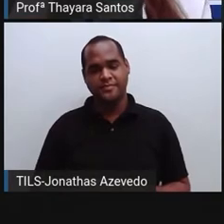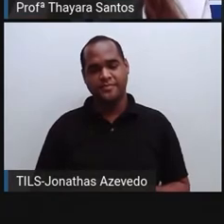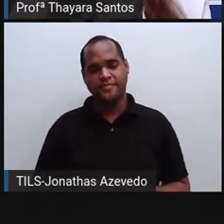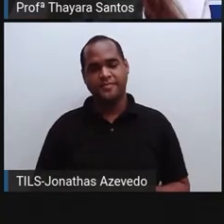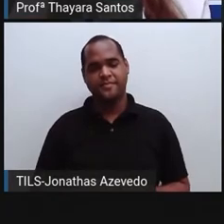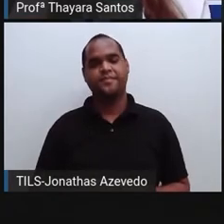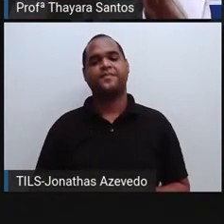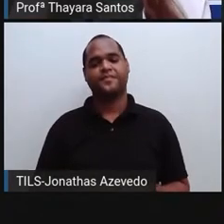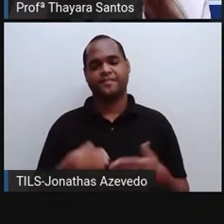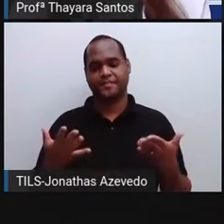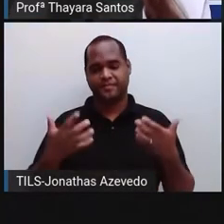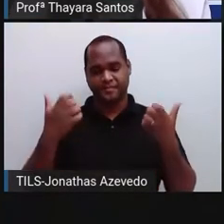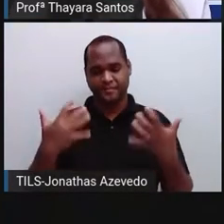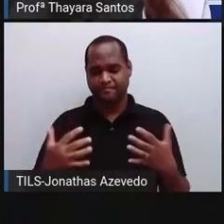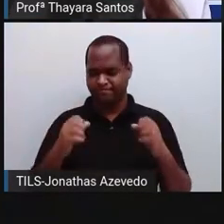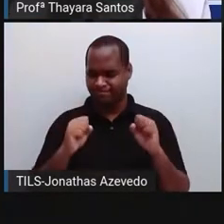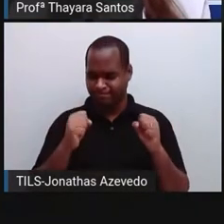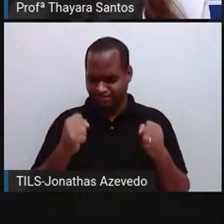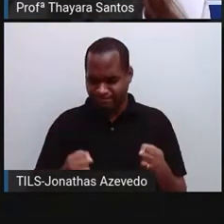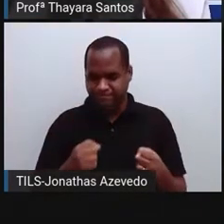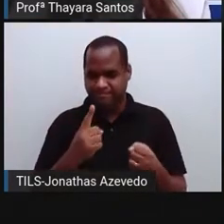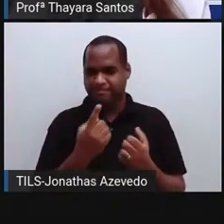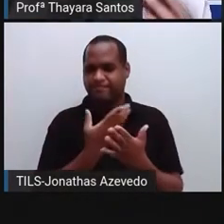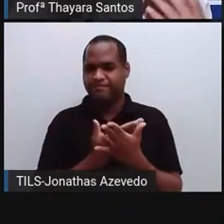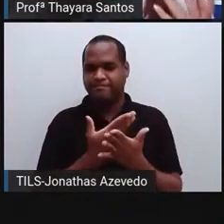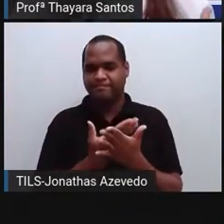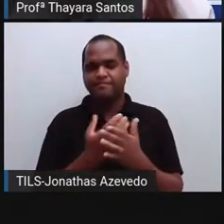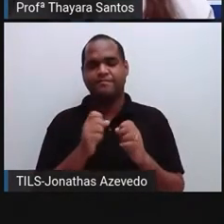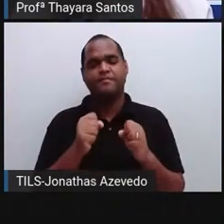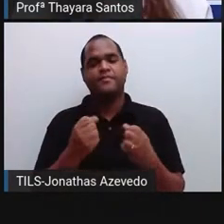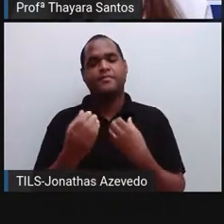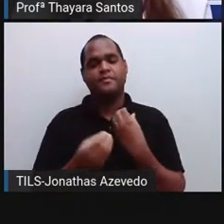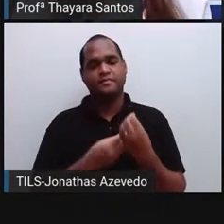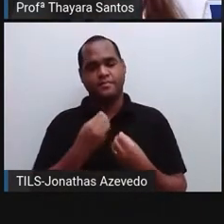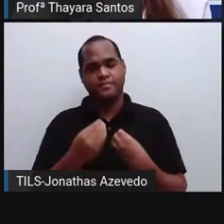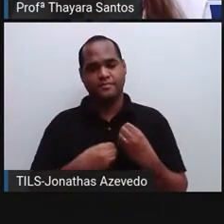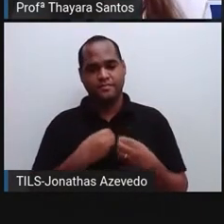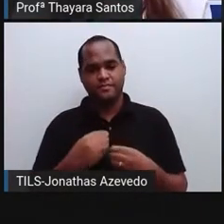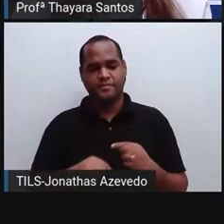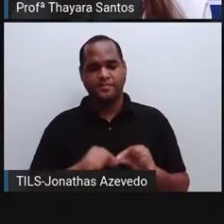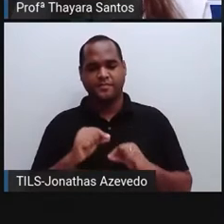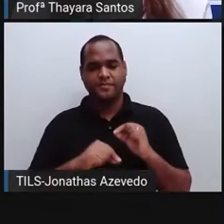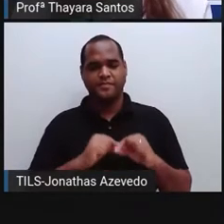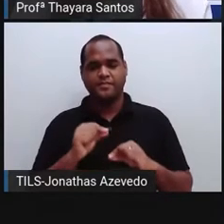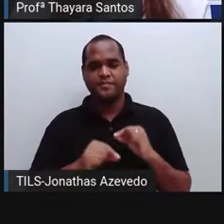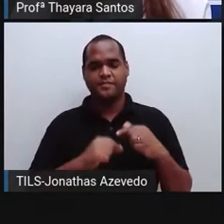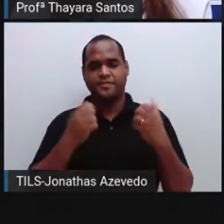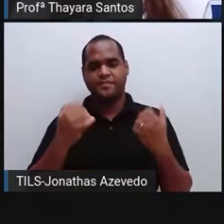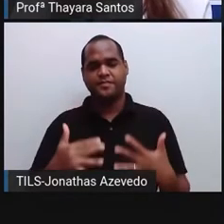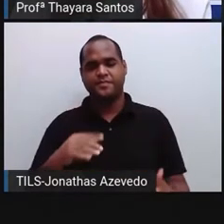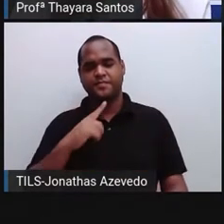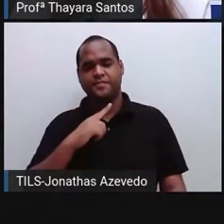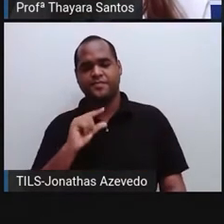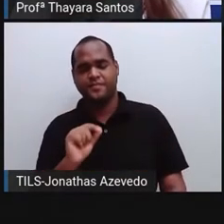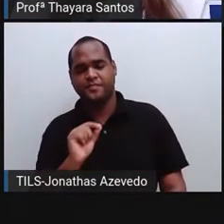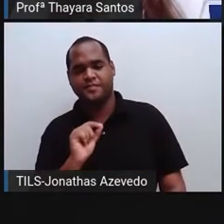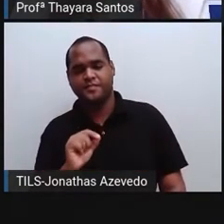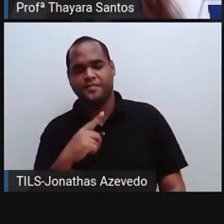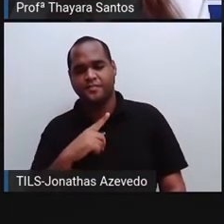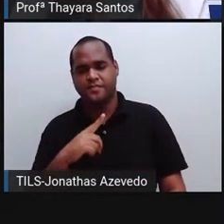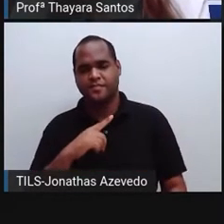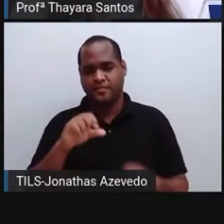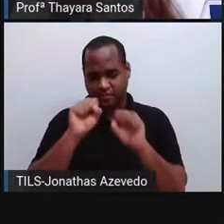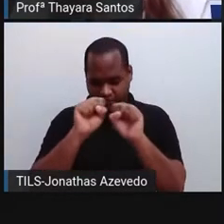E hoje a gente vai continuar falando sobre o sistema nervoso e vamos começar falando sobre